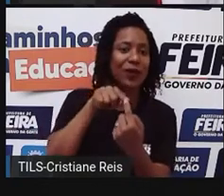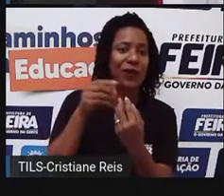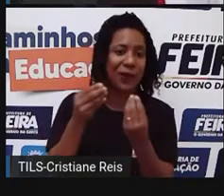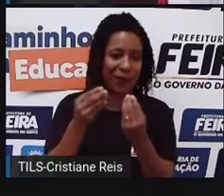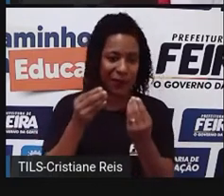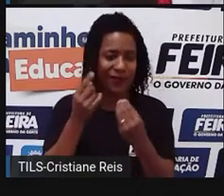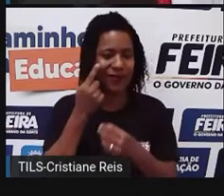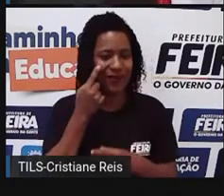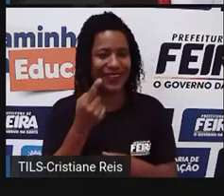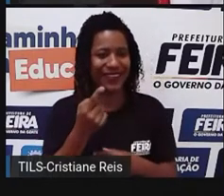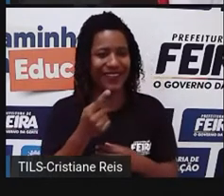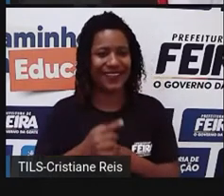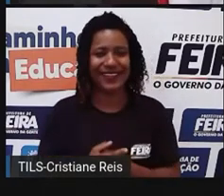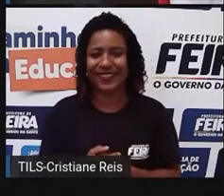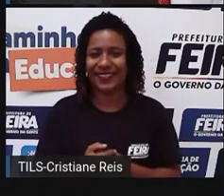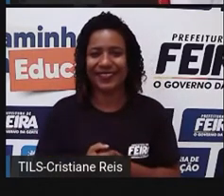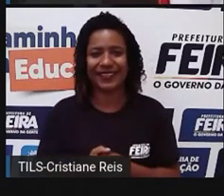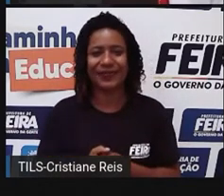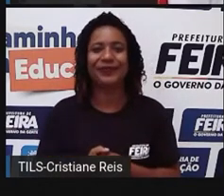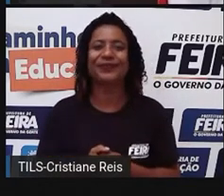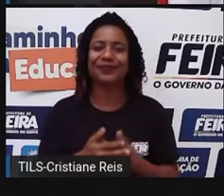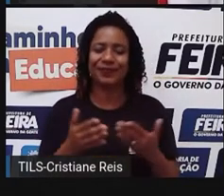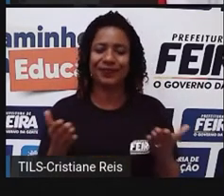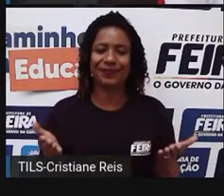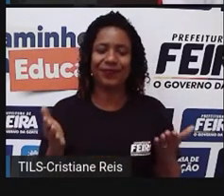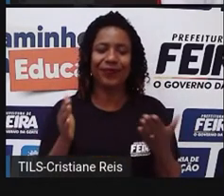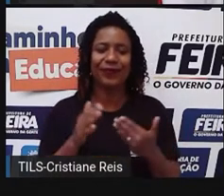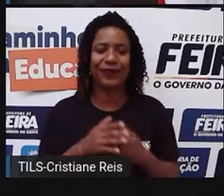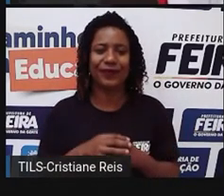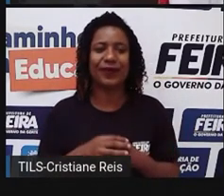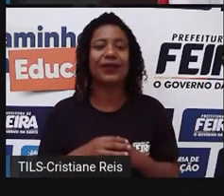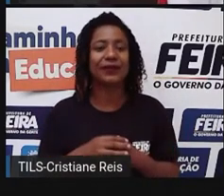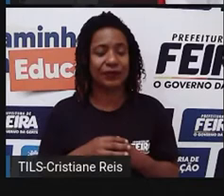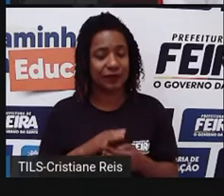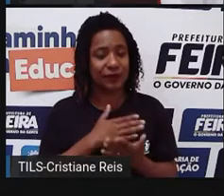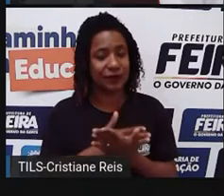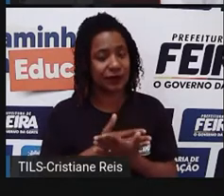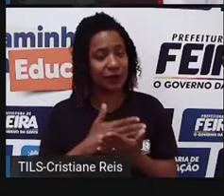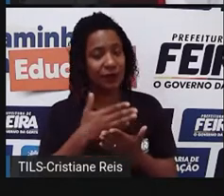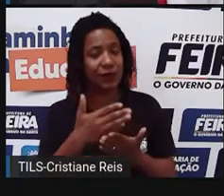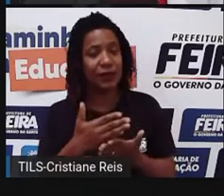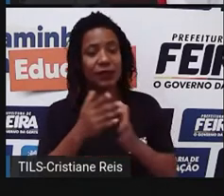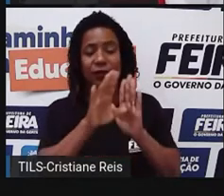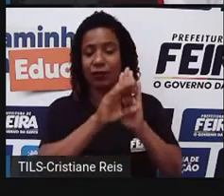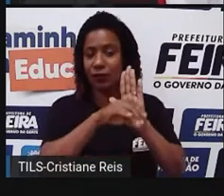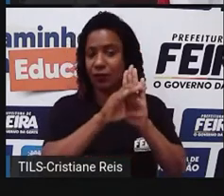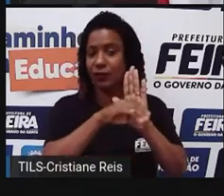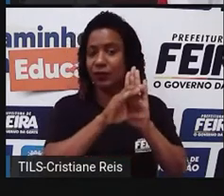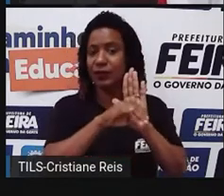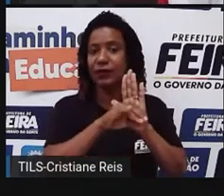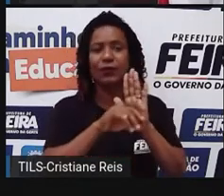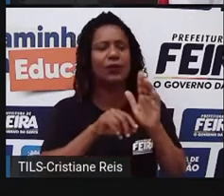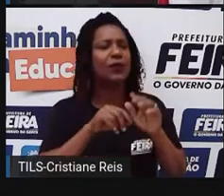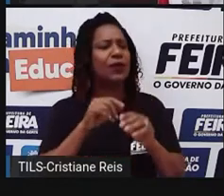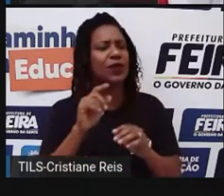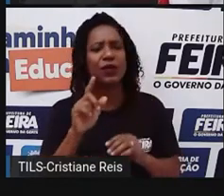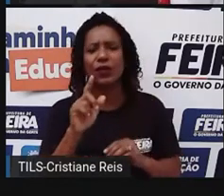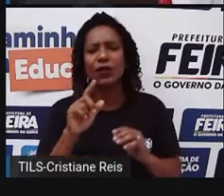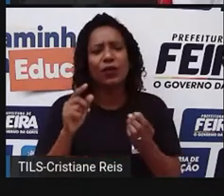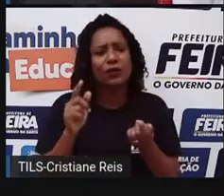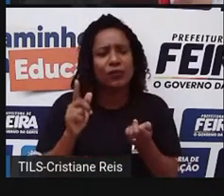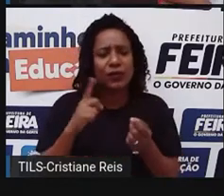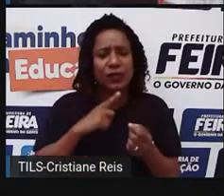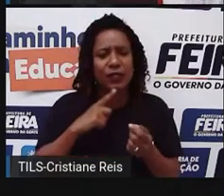Bom, aí, né, de cara, logo, né, a gente começa, né, falando o que é geopolítica. Esse é um